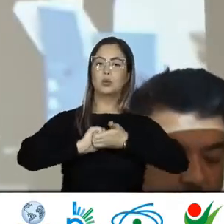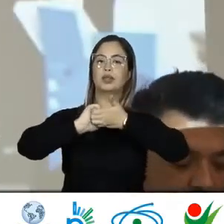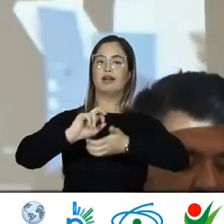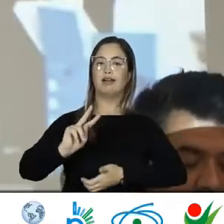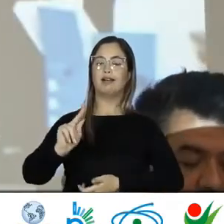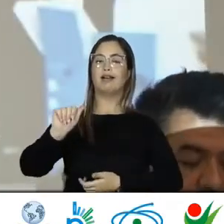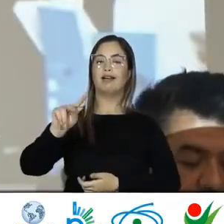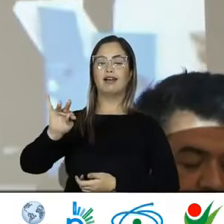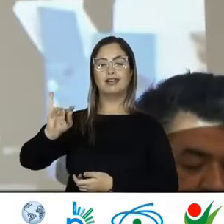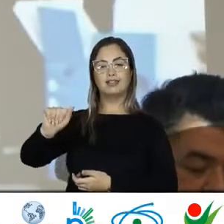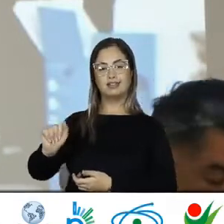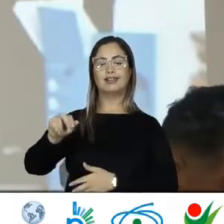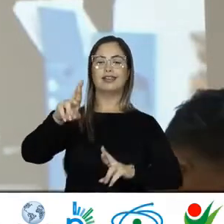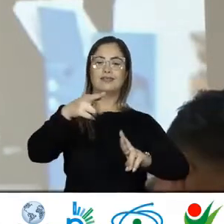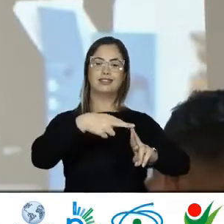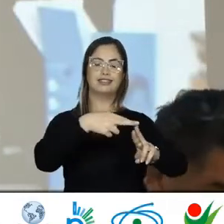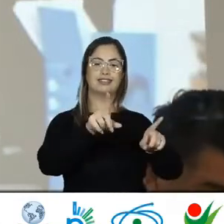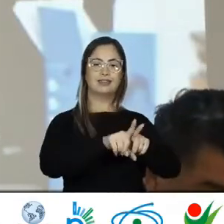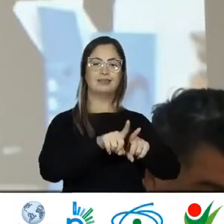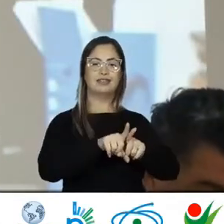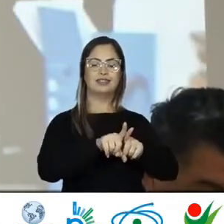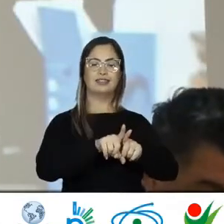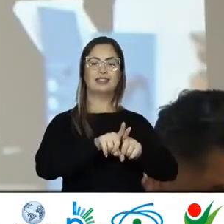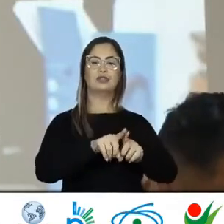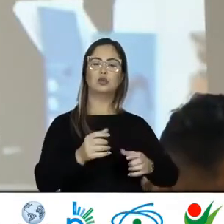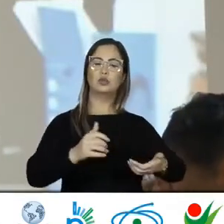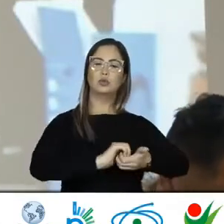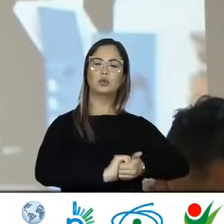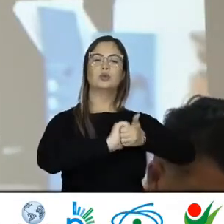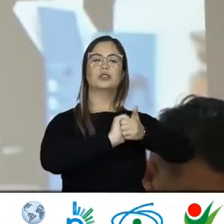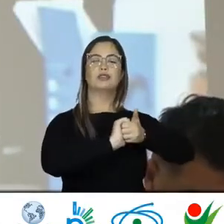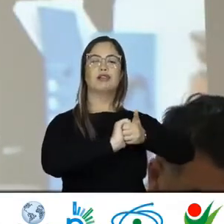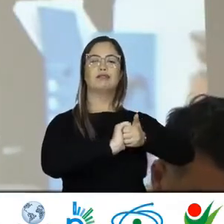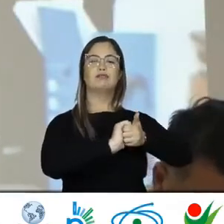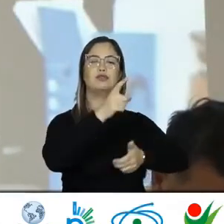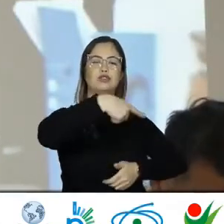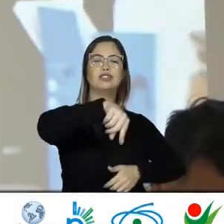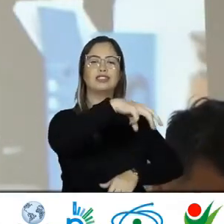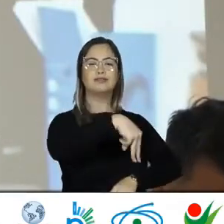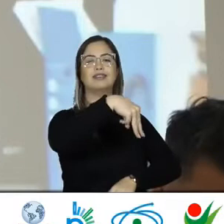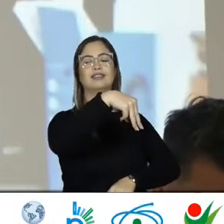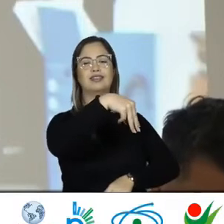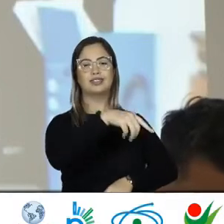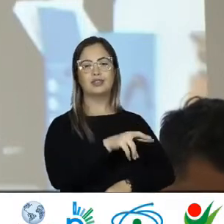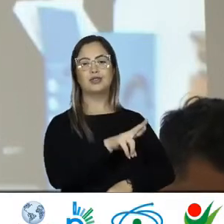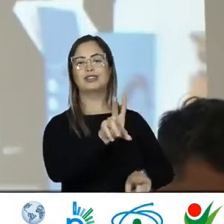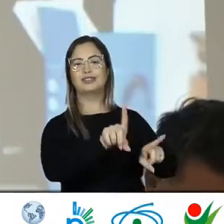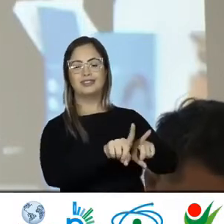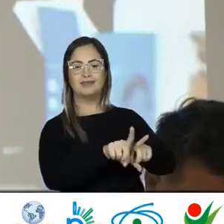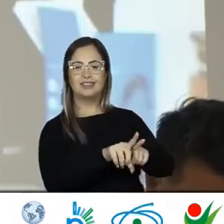Representante Sente Em nome dela Cumprimentar Todos Os nossos Mestrandos E doutorandos